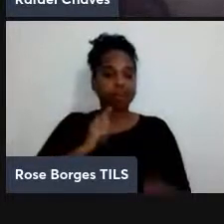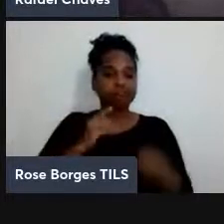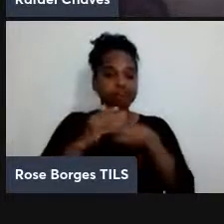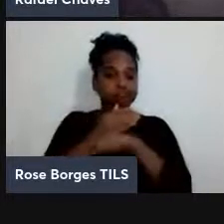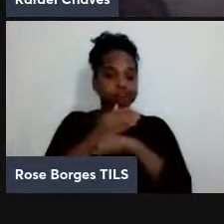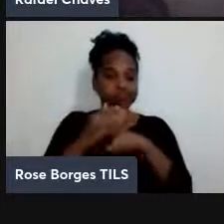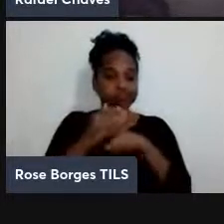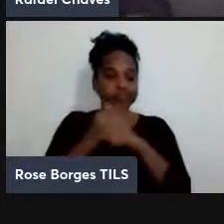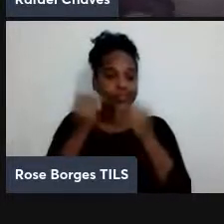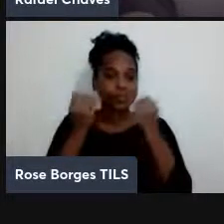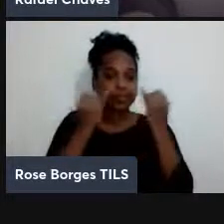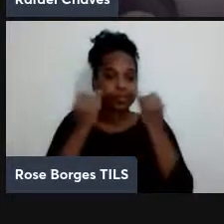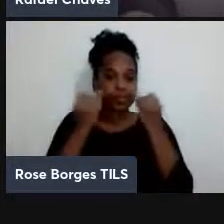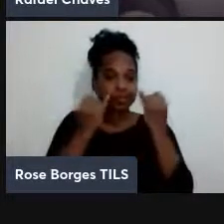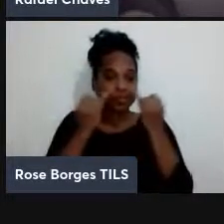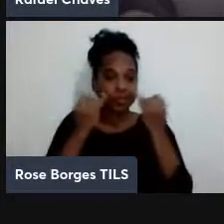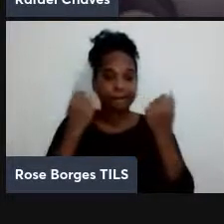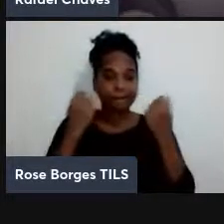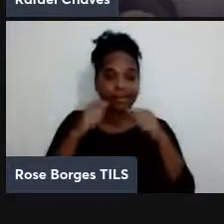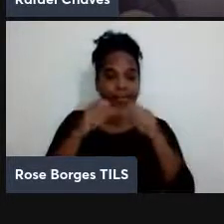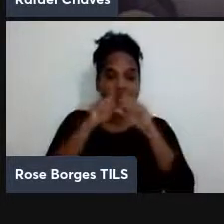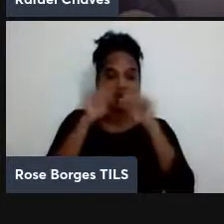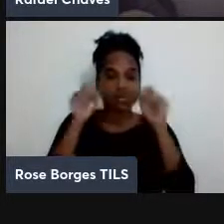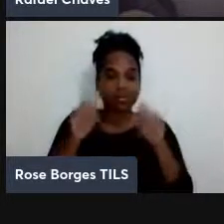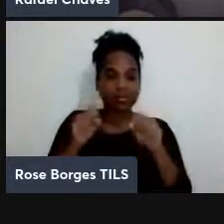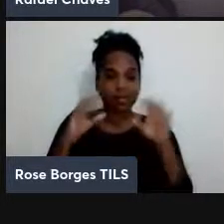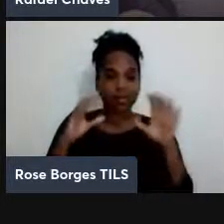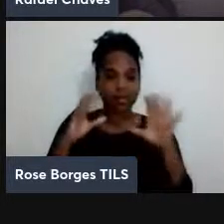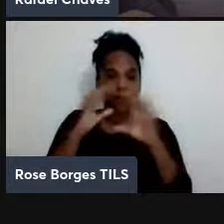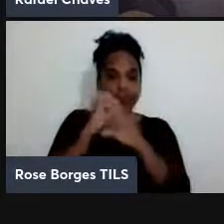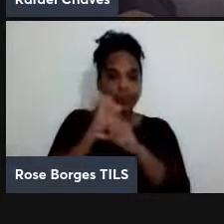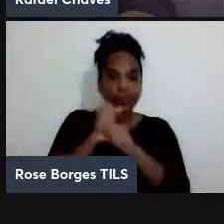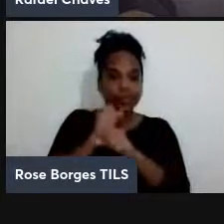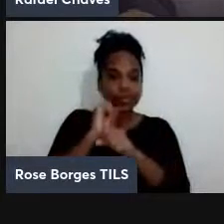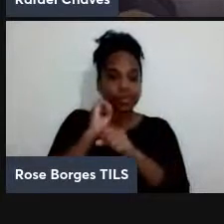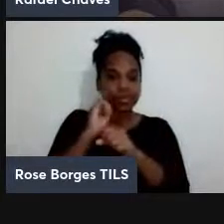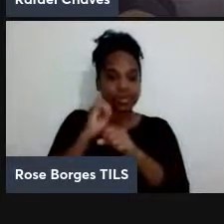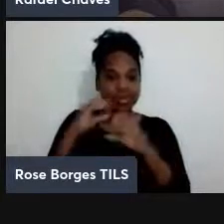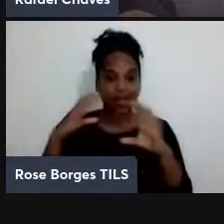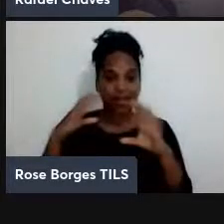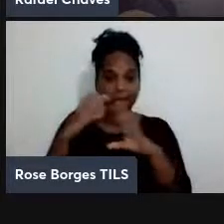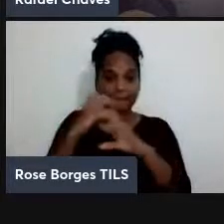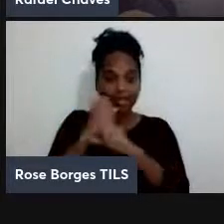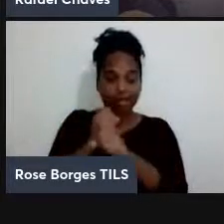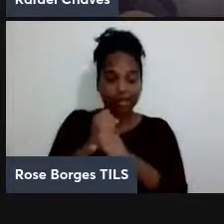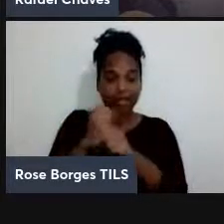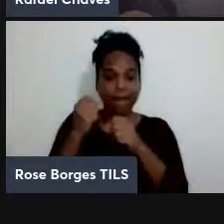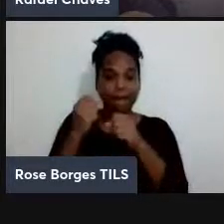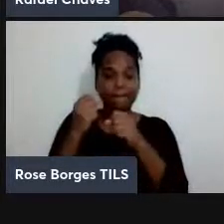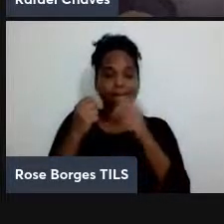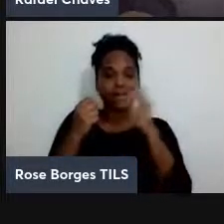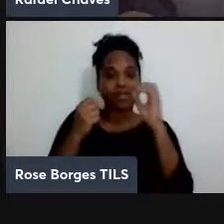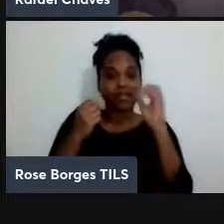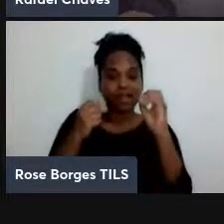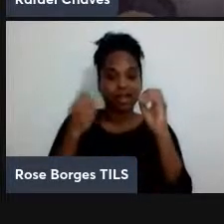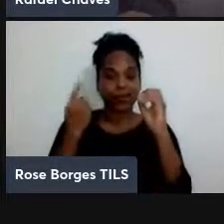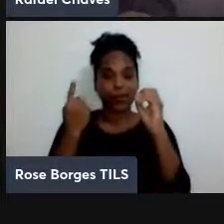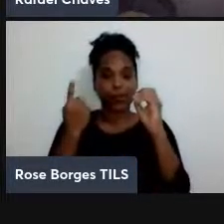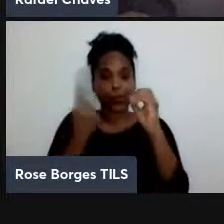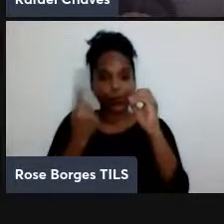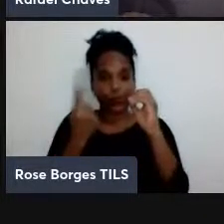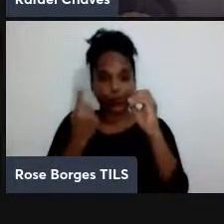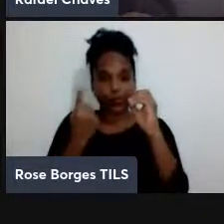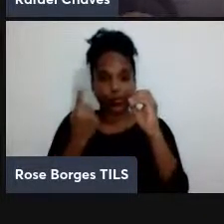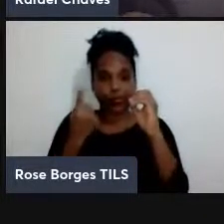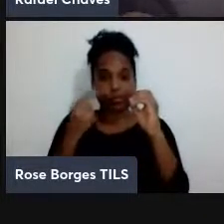nosso sistema e por exemplo se eu medir o meu sistema aqui na base 0 e 1 com probabilidade de meio eu vou ter 0 e o que eu vou ter acesso é f